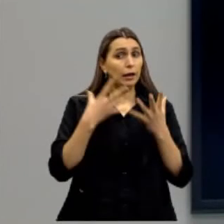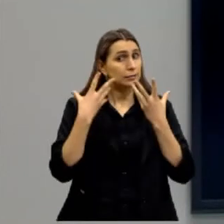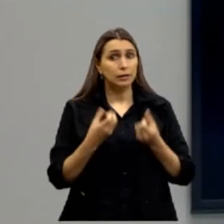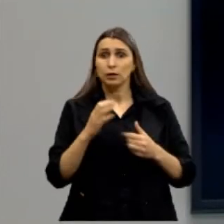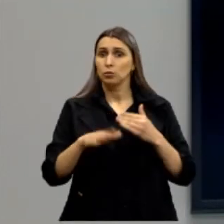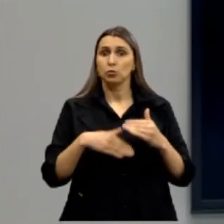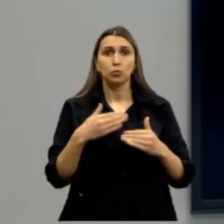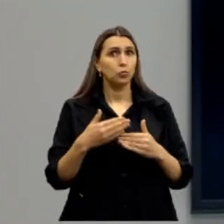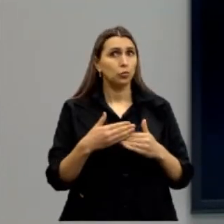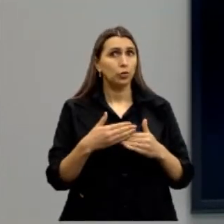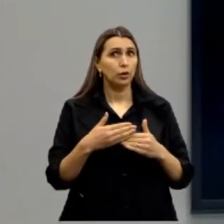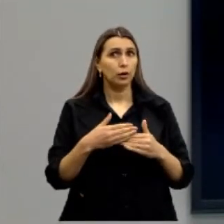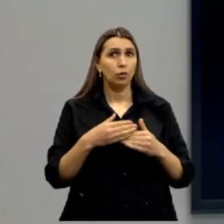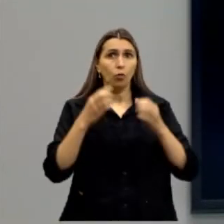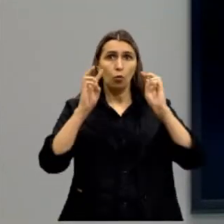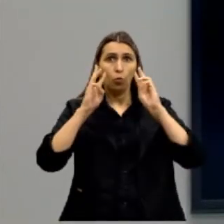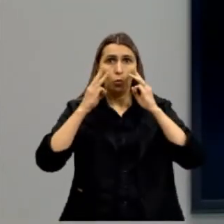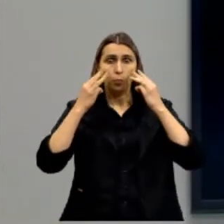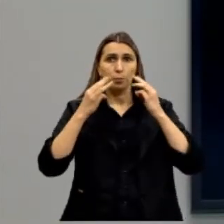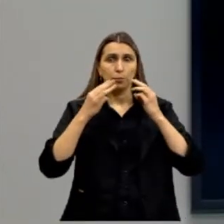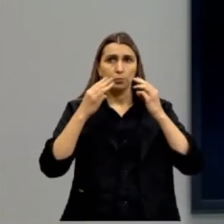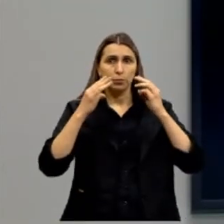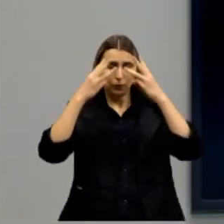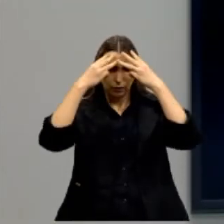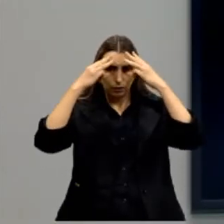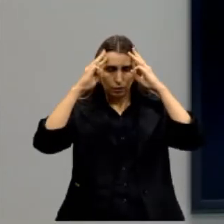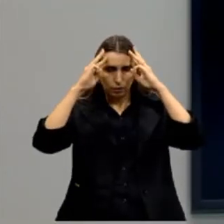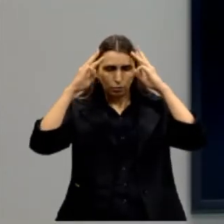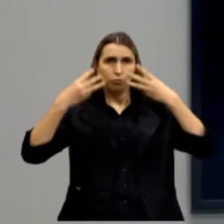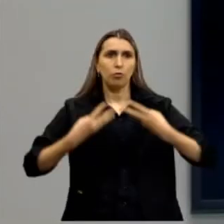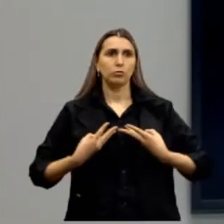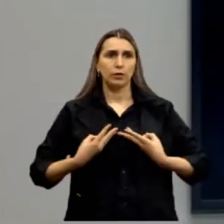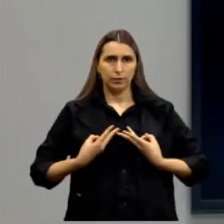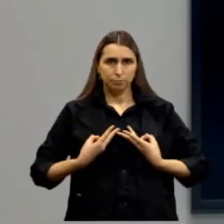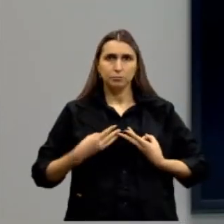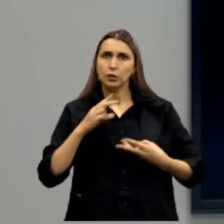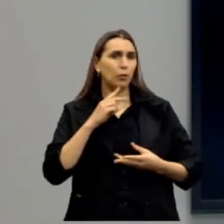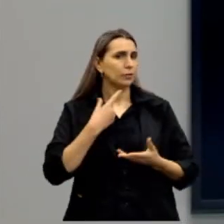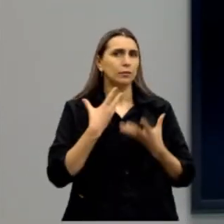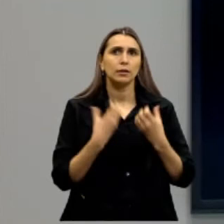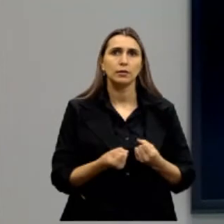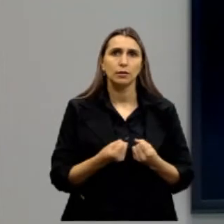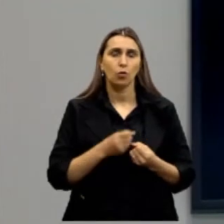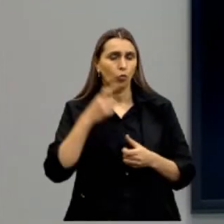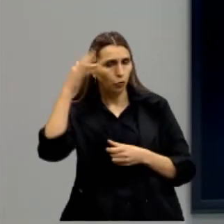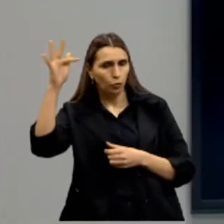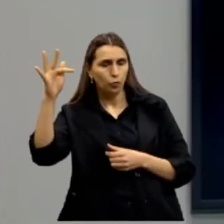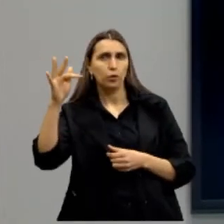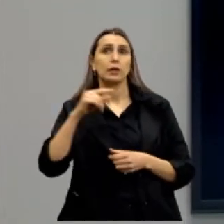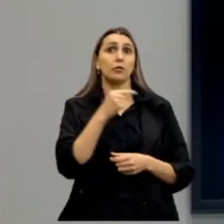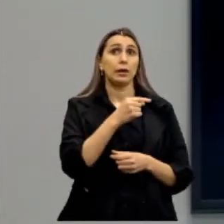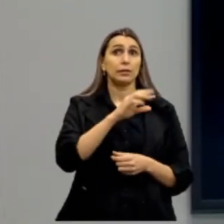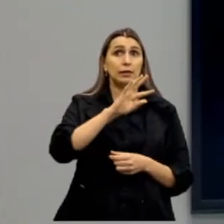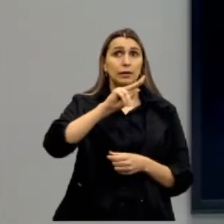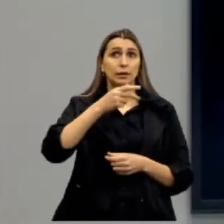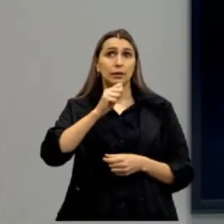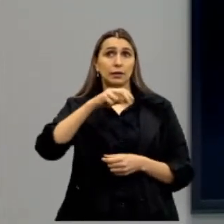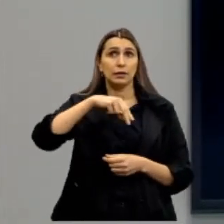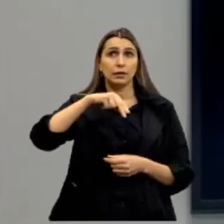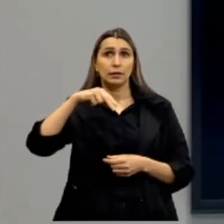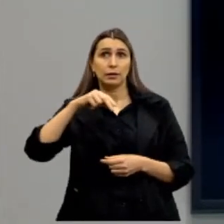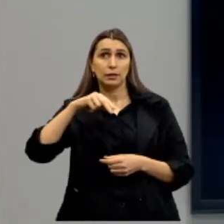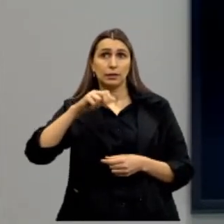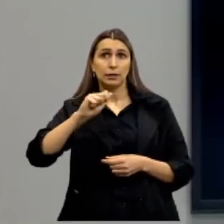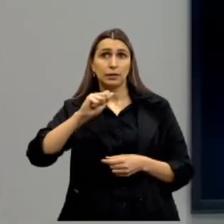Vamos pegar a Voltaire aqui. Não concordo, mas vou defender o teu direito de poder te expressar. Então, é mais ou menos por aí que Anna Arendt vem. Já dá